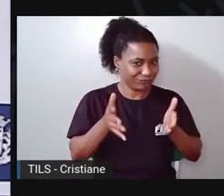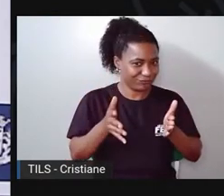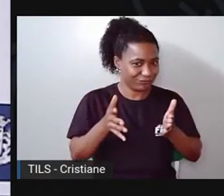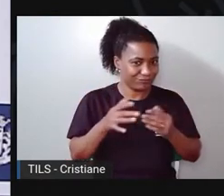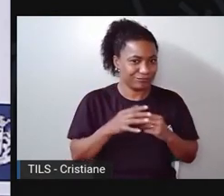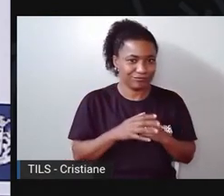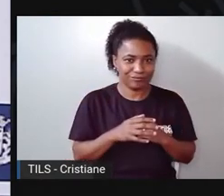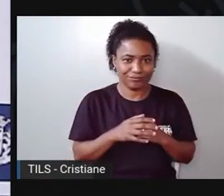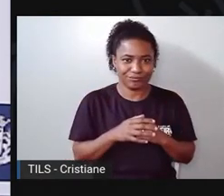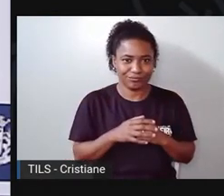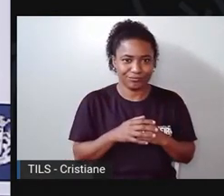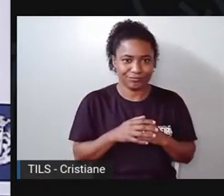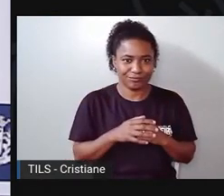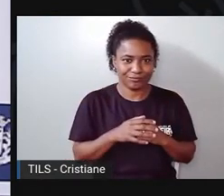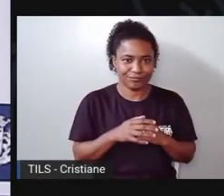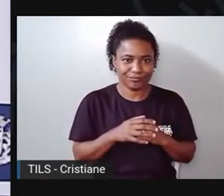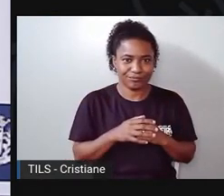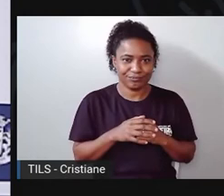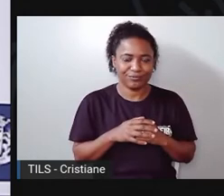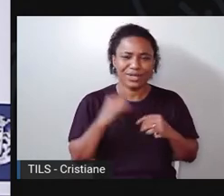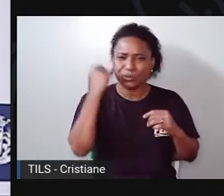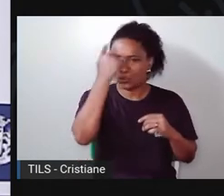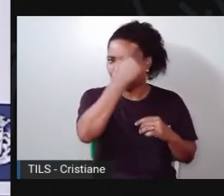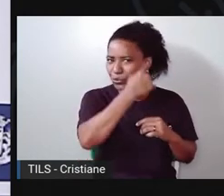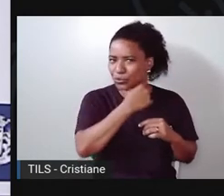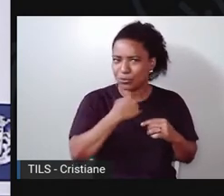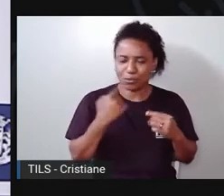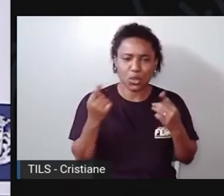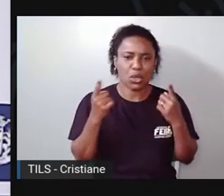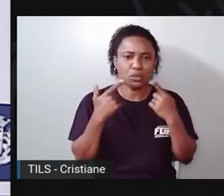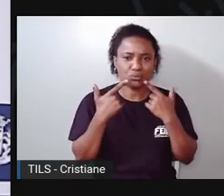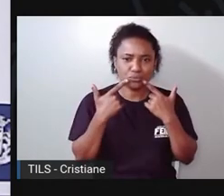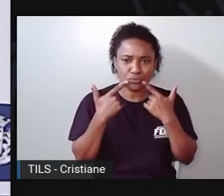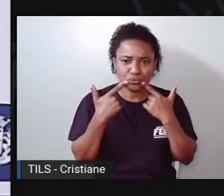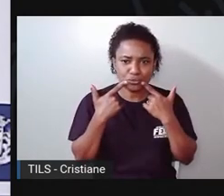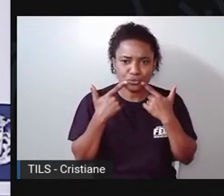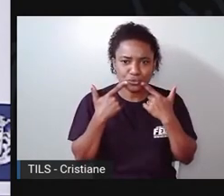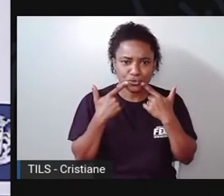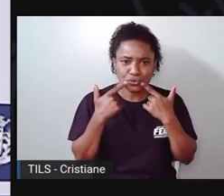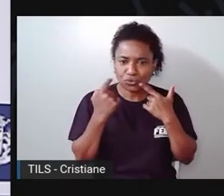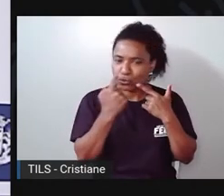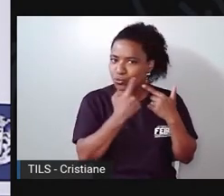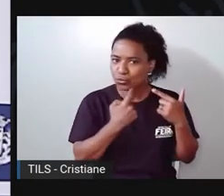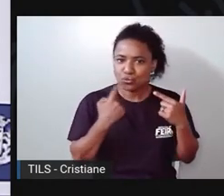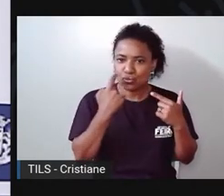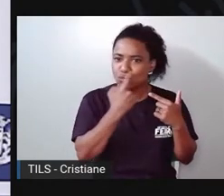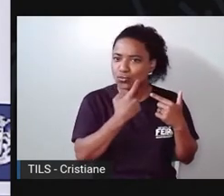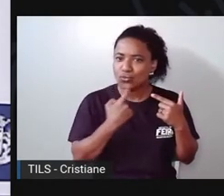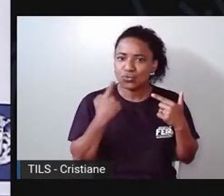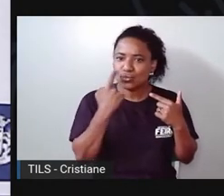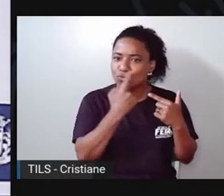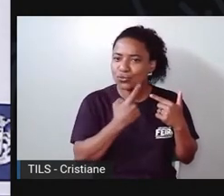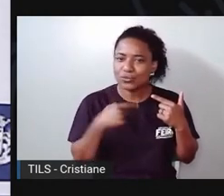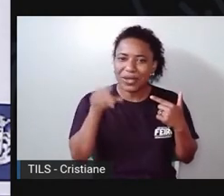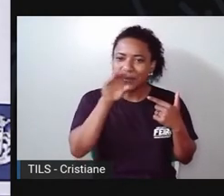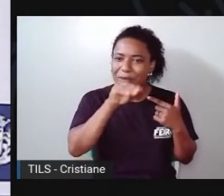Hum... O que que tem no nosso rosto, hein? Tem uma boca. Ó, a boca que a gente fala.